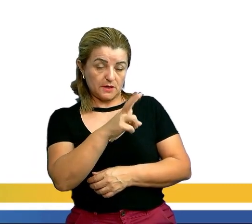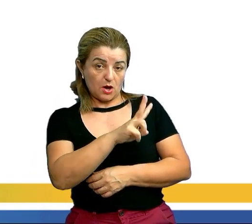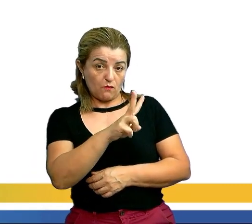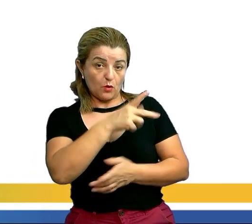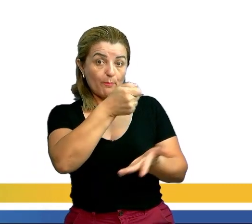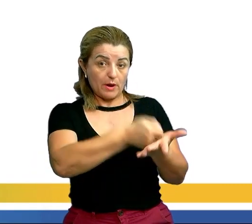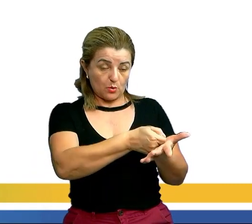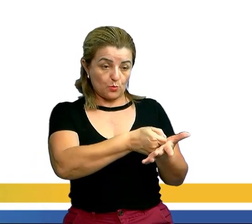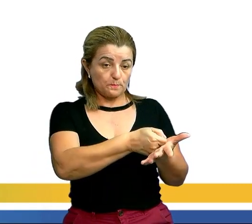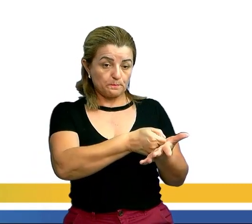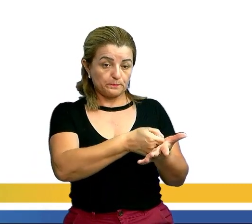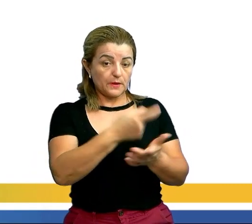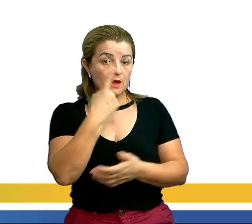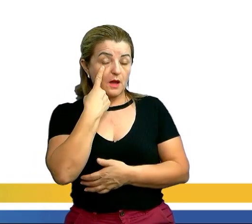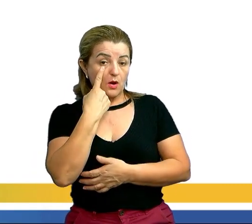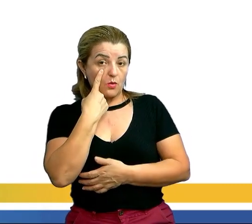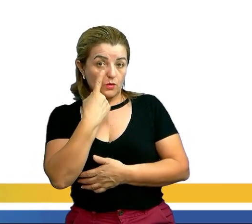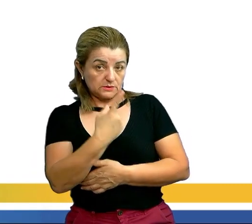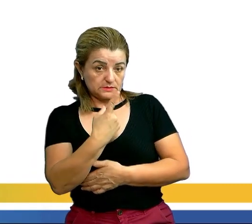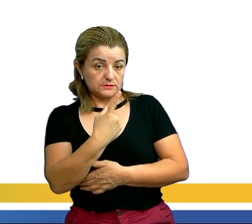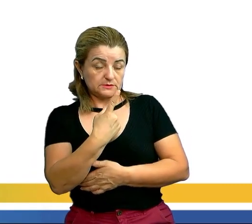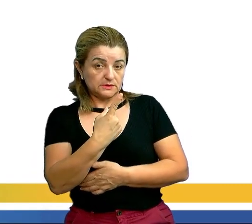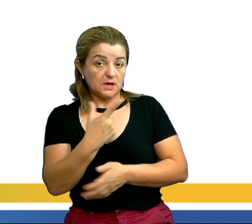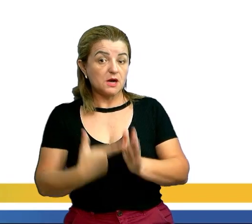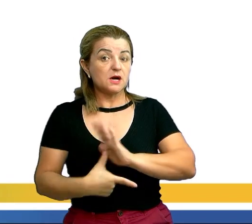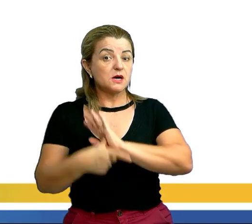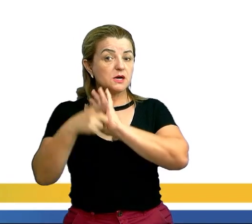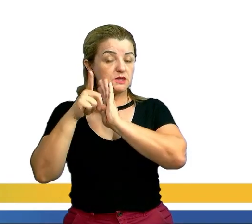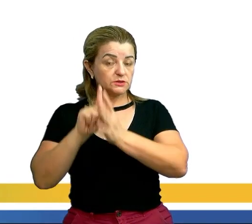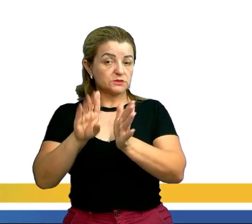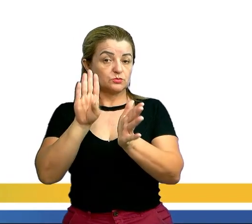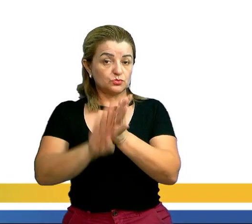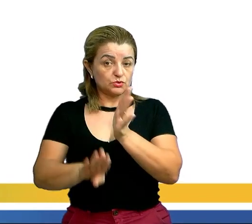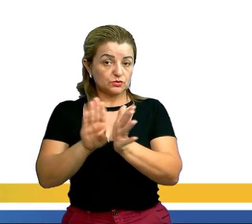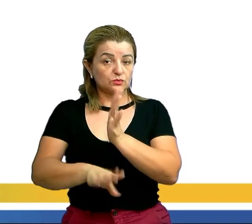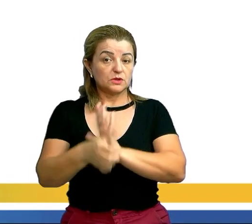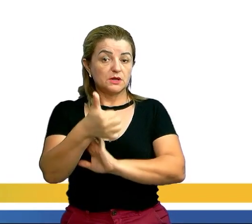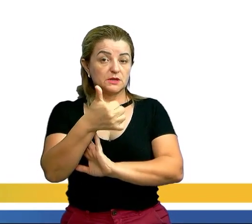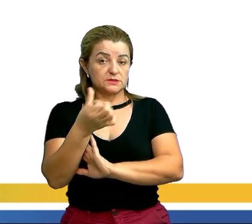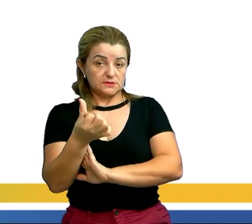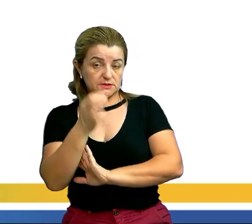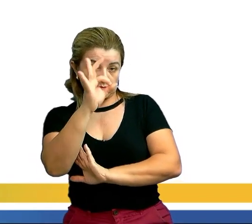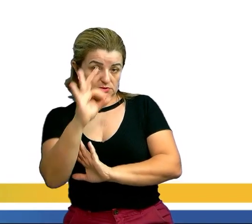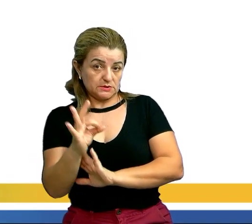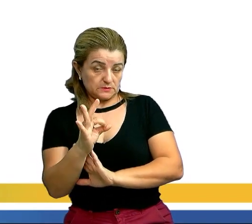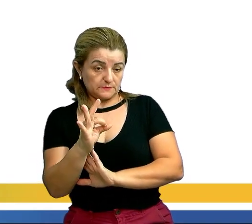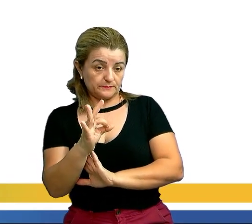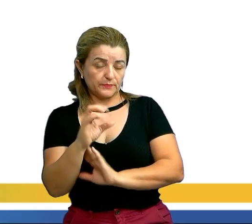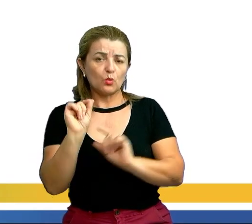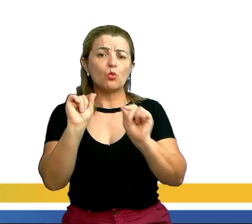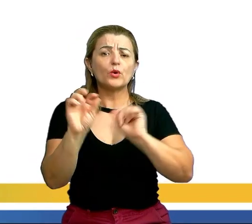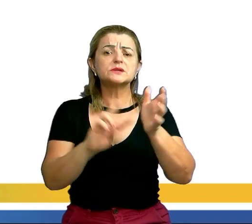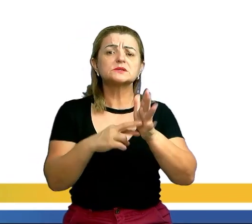pago. Presta atenção que ela estava sendo vendida com desconto de 16%. Ok? O significa isso?